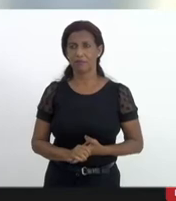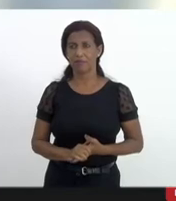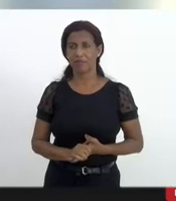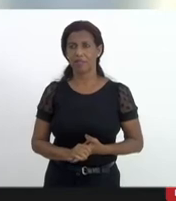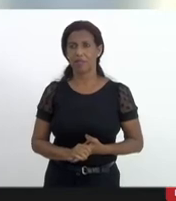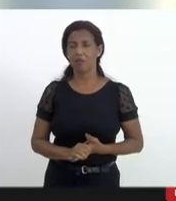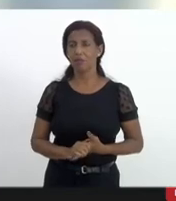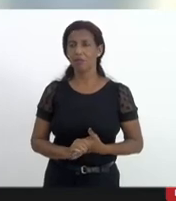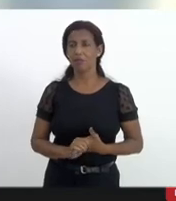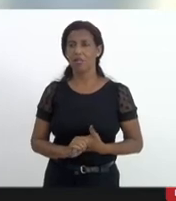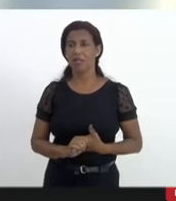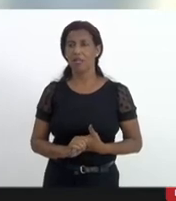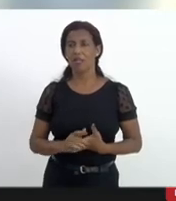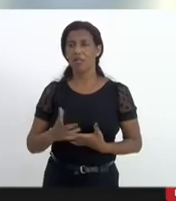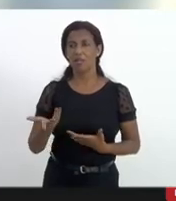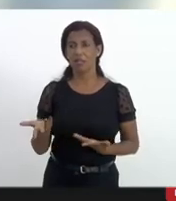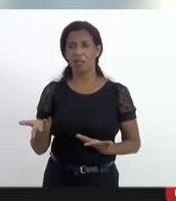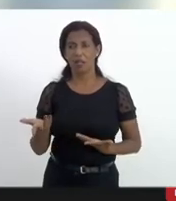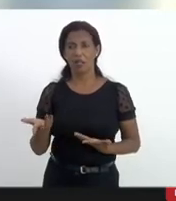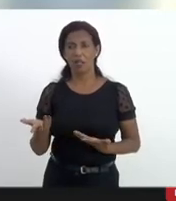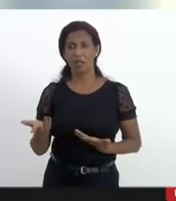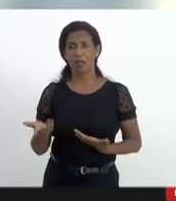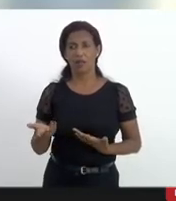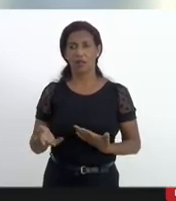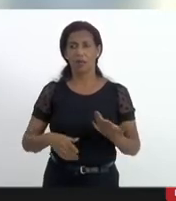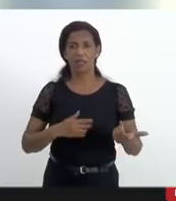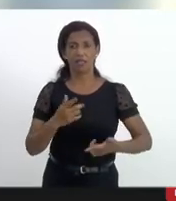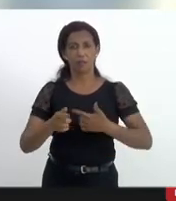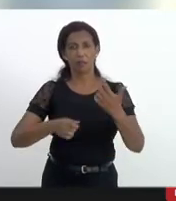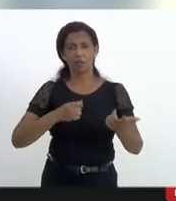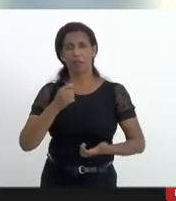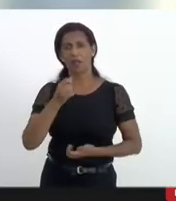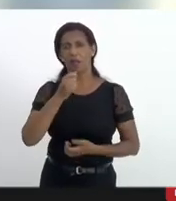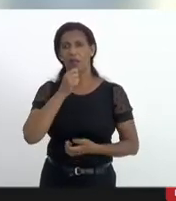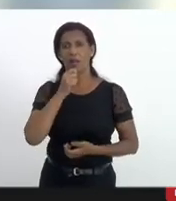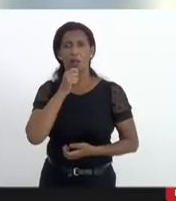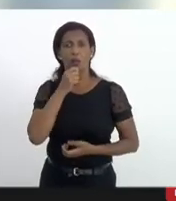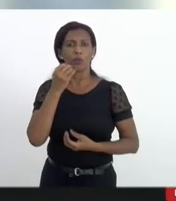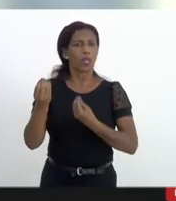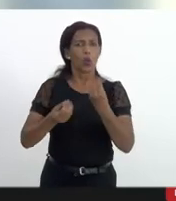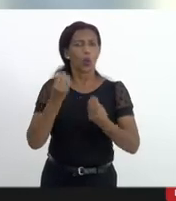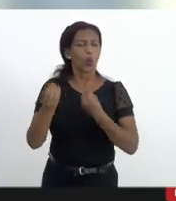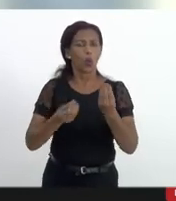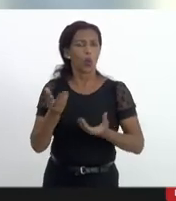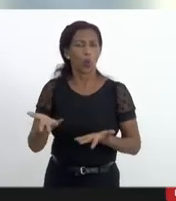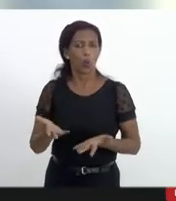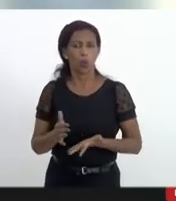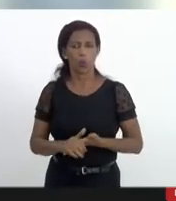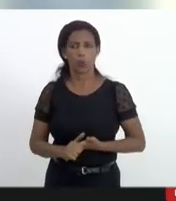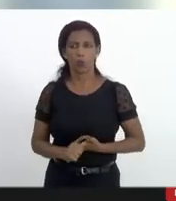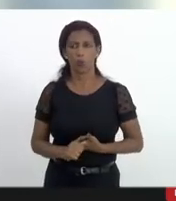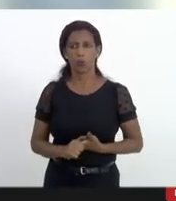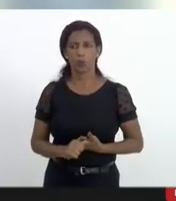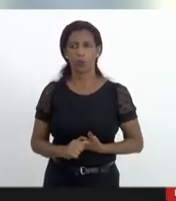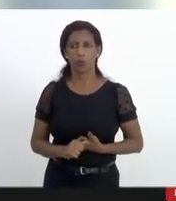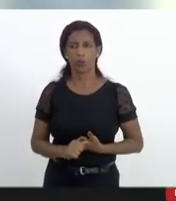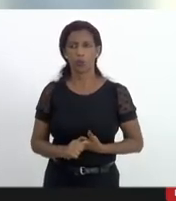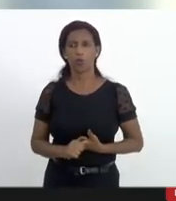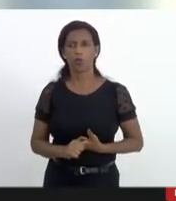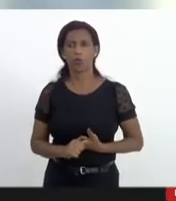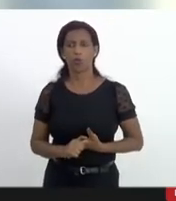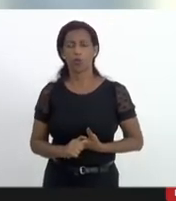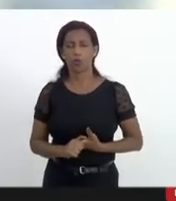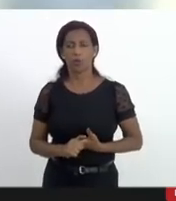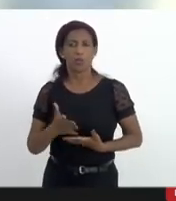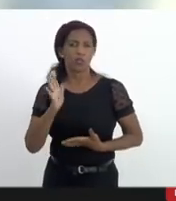camisa ele tem um fuzil que custa 30 mil reais mas não tem nem investimento não come direito então a